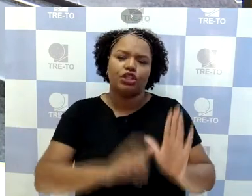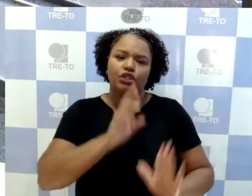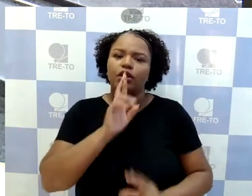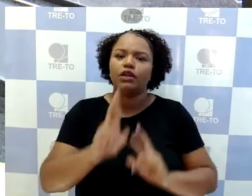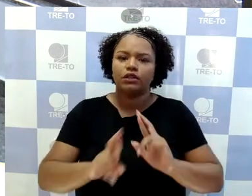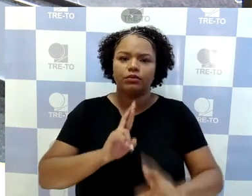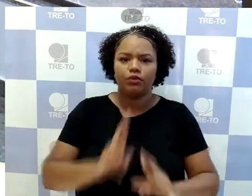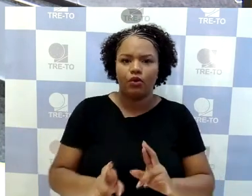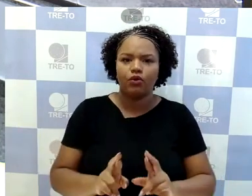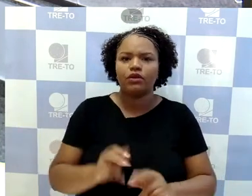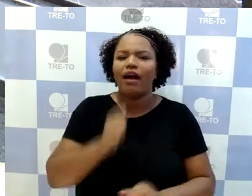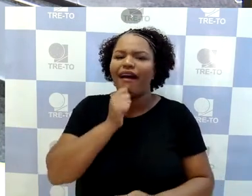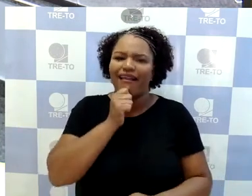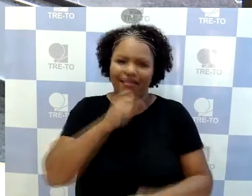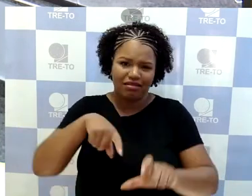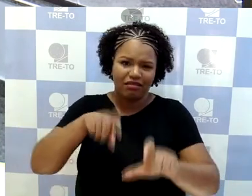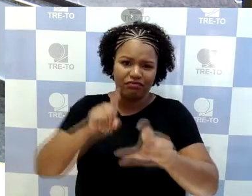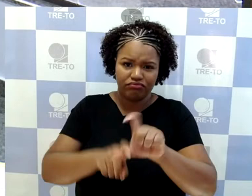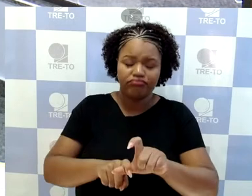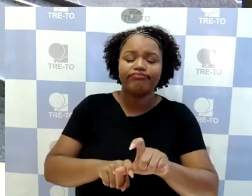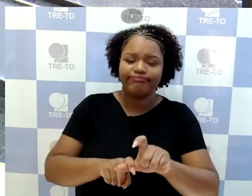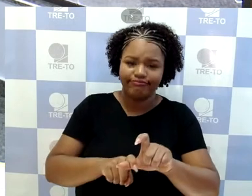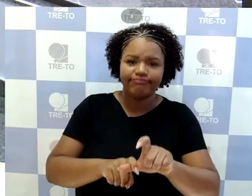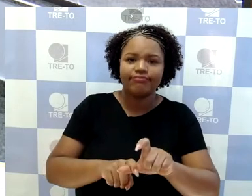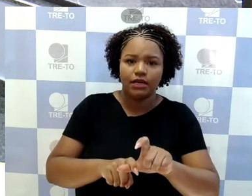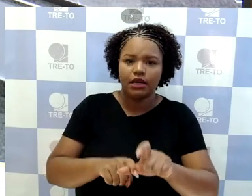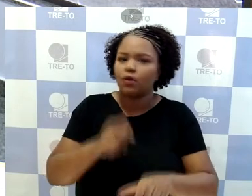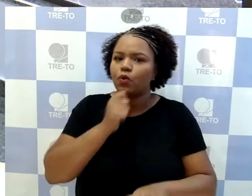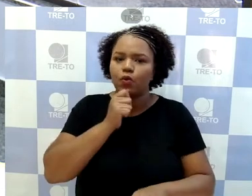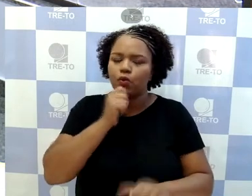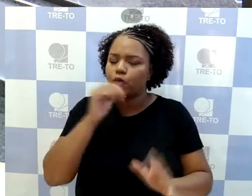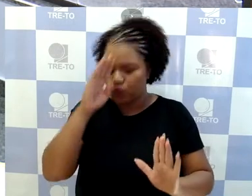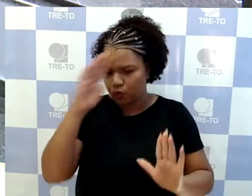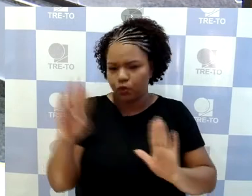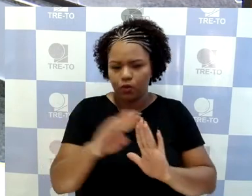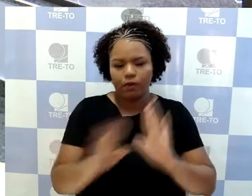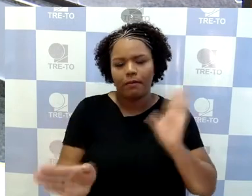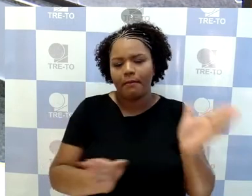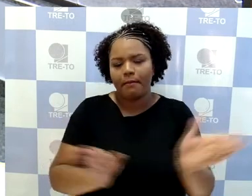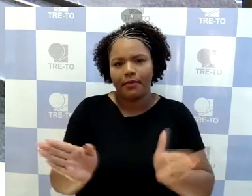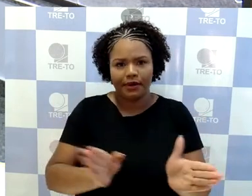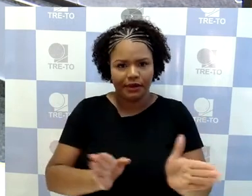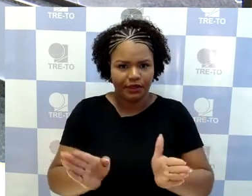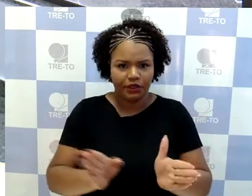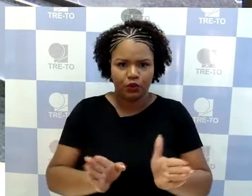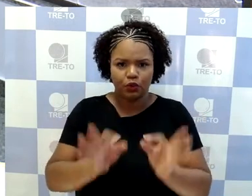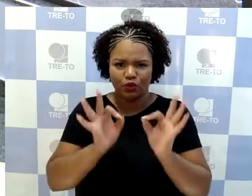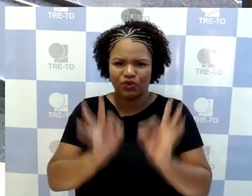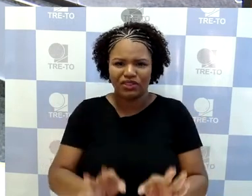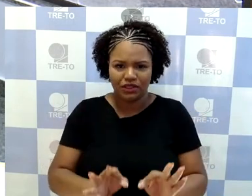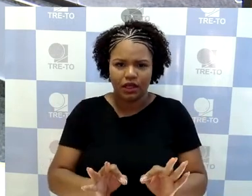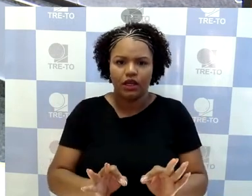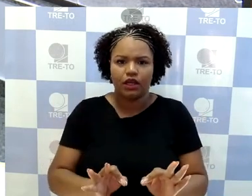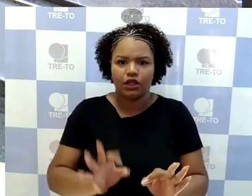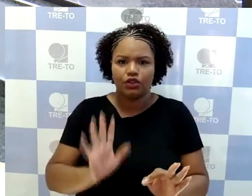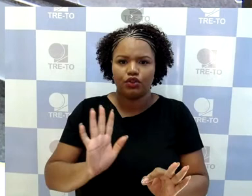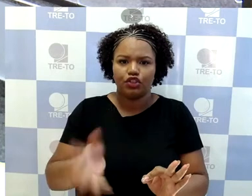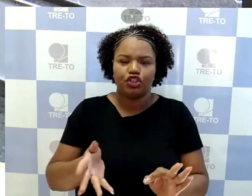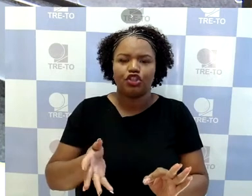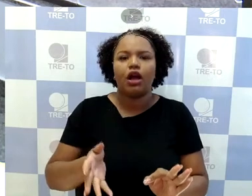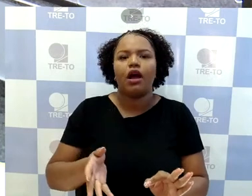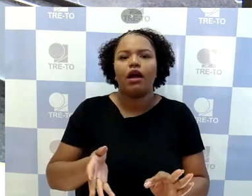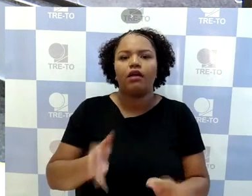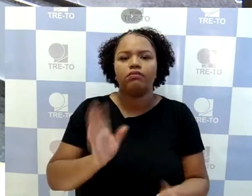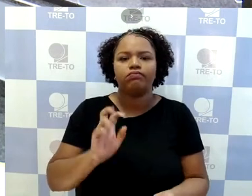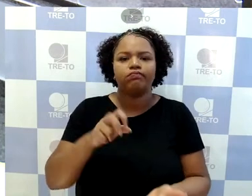pendentes, que não houve o cumprimento no tempo devido, conforme determinado em sentença. Então, o que